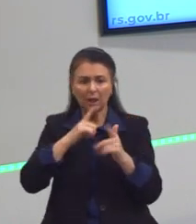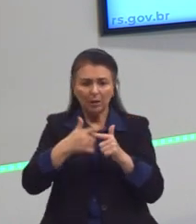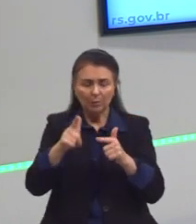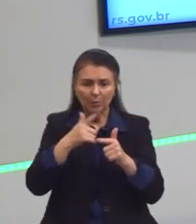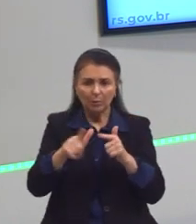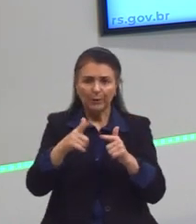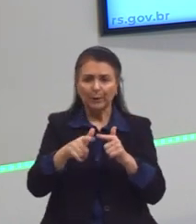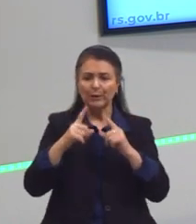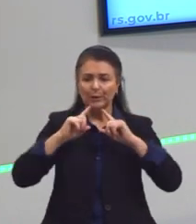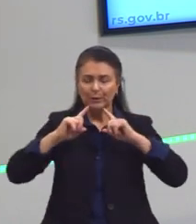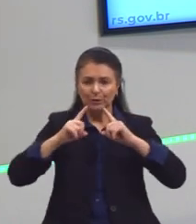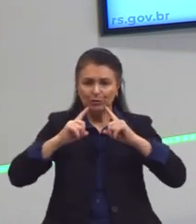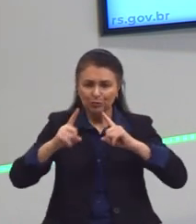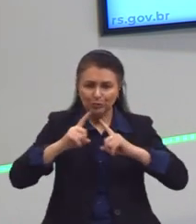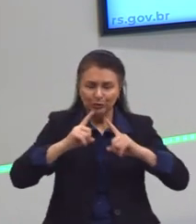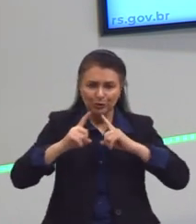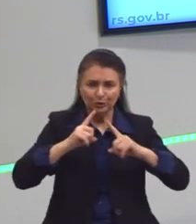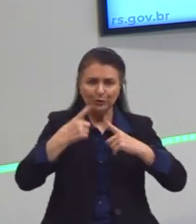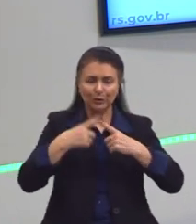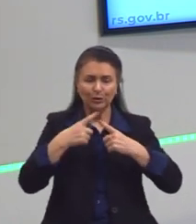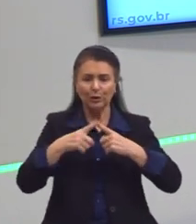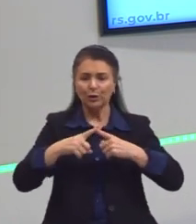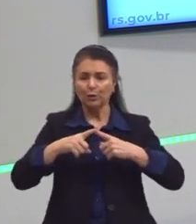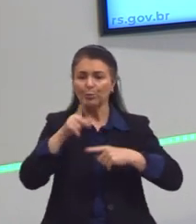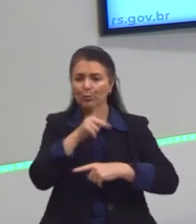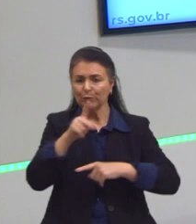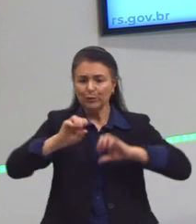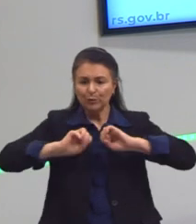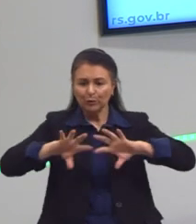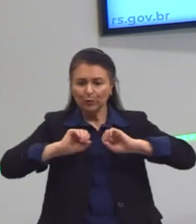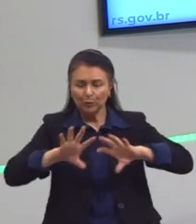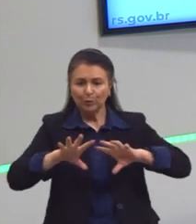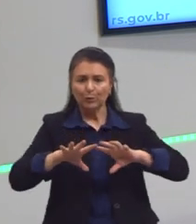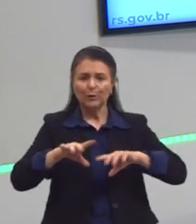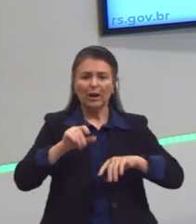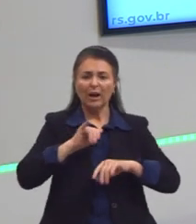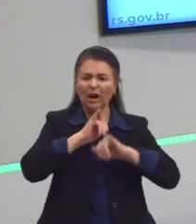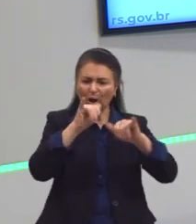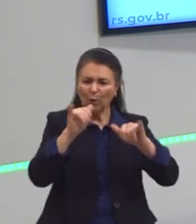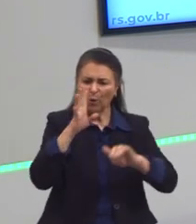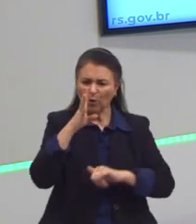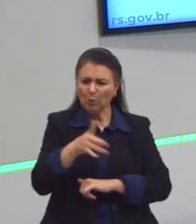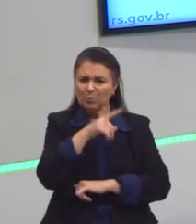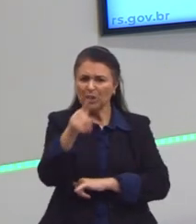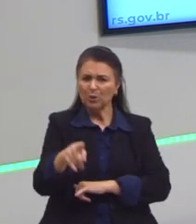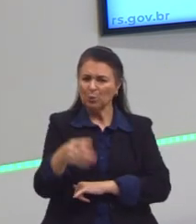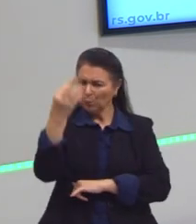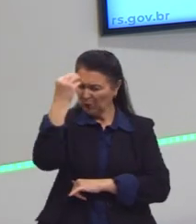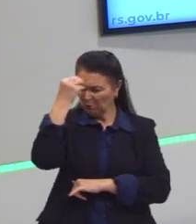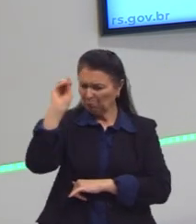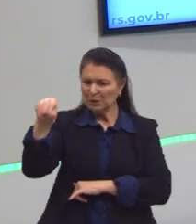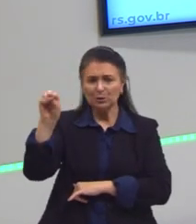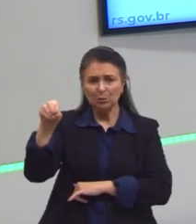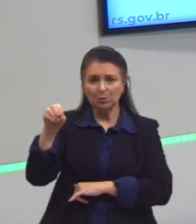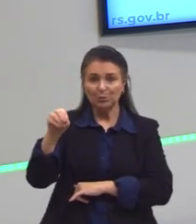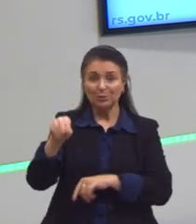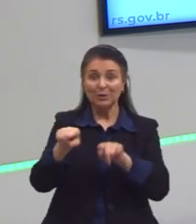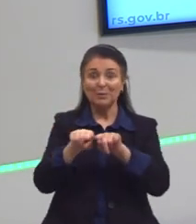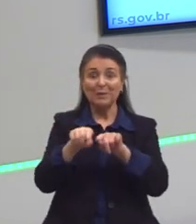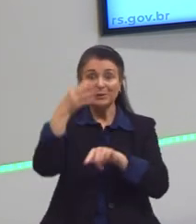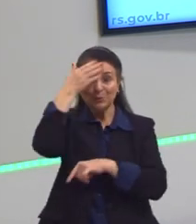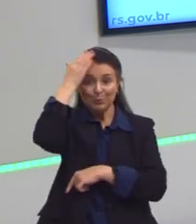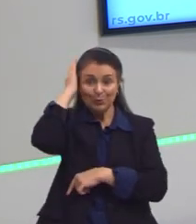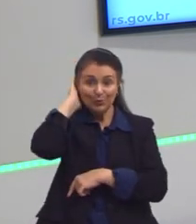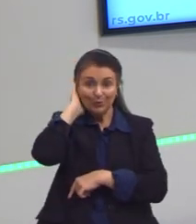ele criticava que muitas vezes os educadores criticavam que esse guri é preguiçoso, etc. Mas, na verdade, o Bourdieu critica